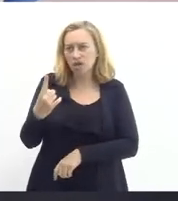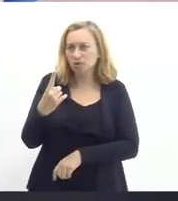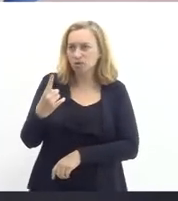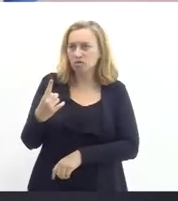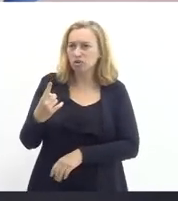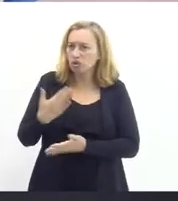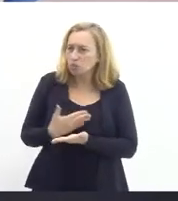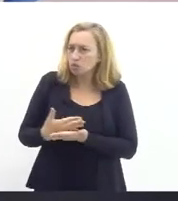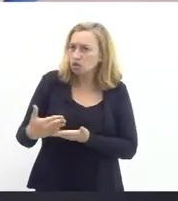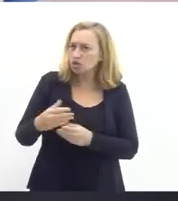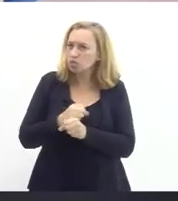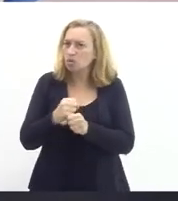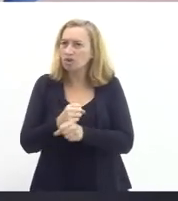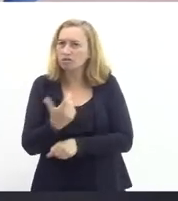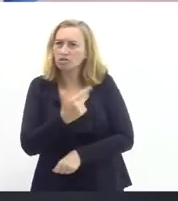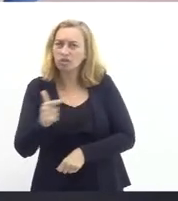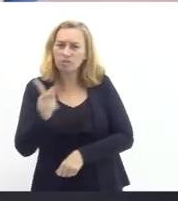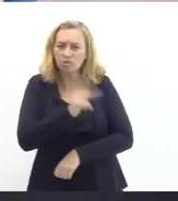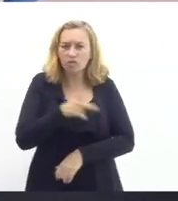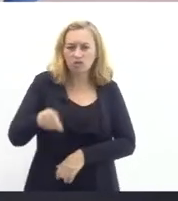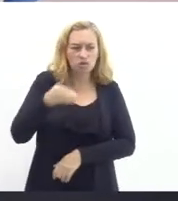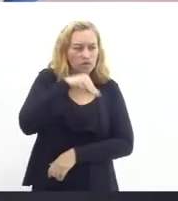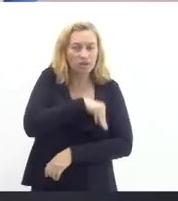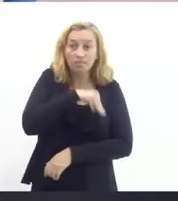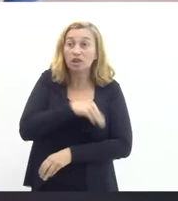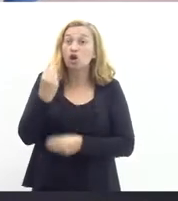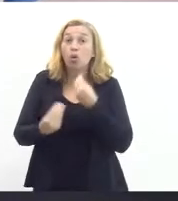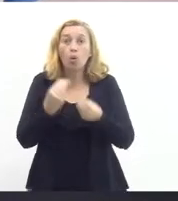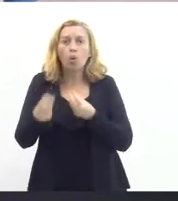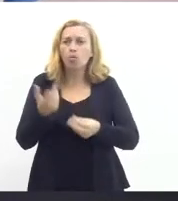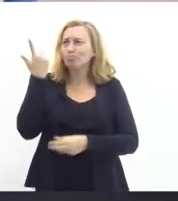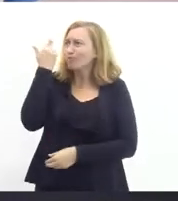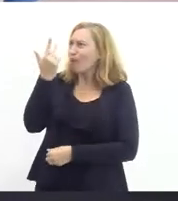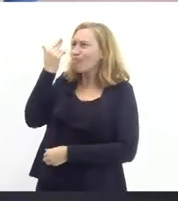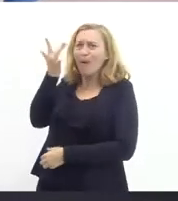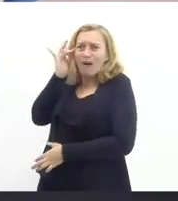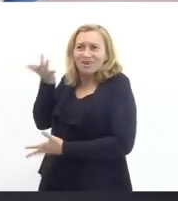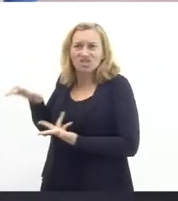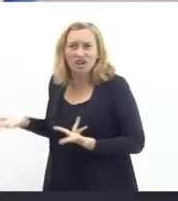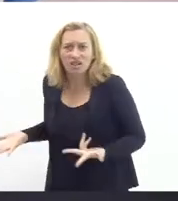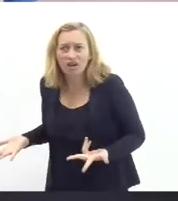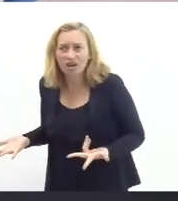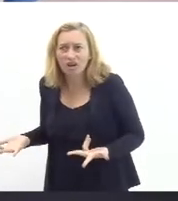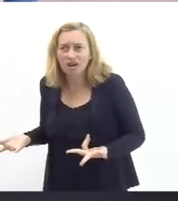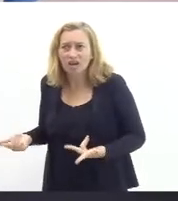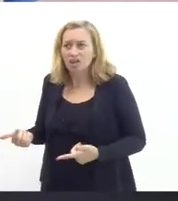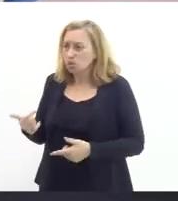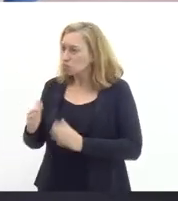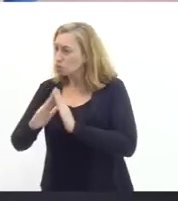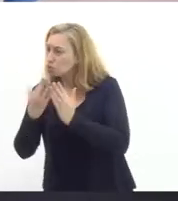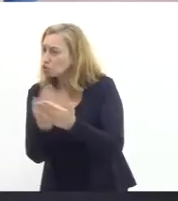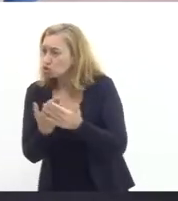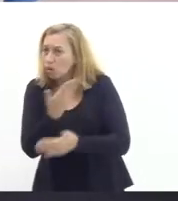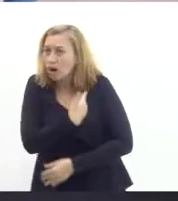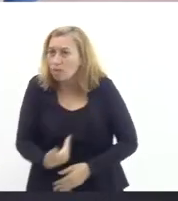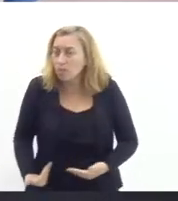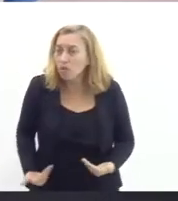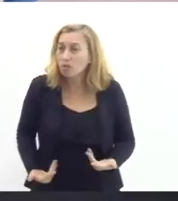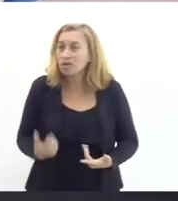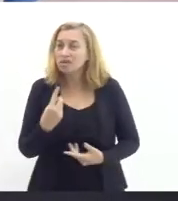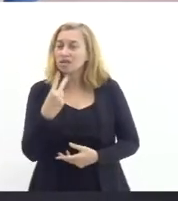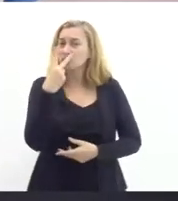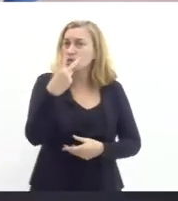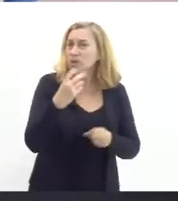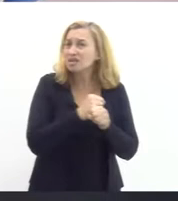desde o início do ano, sem matemática. Como que a gente pode achar normal que, em uma escola pública, depois de dois